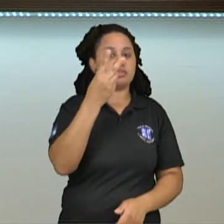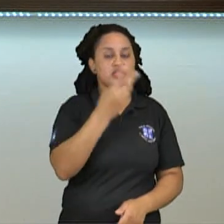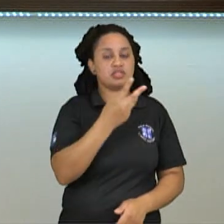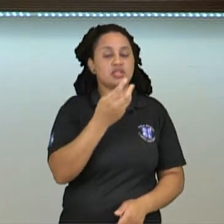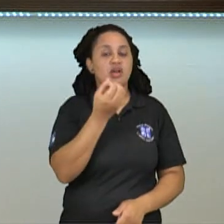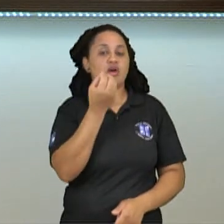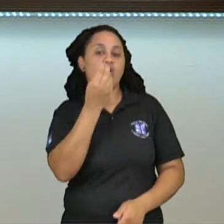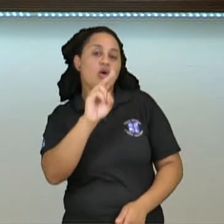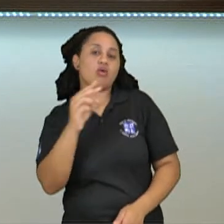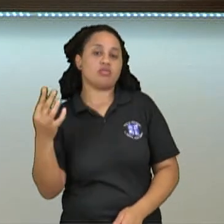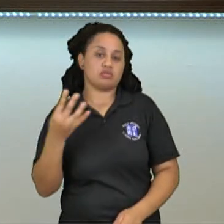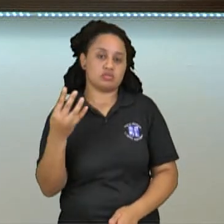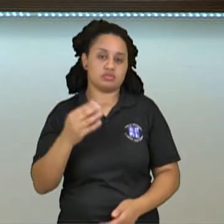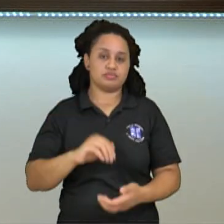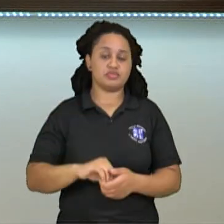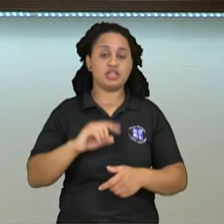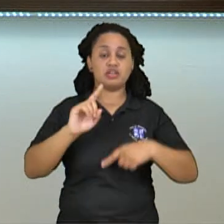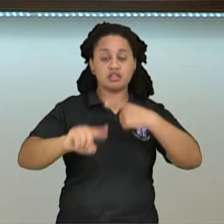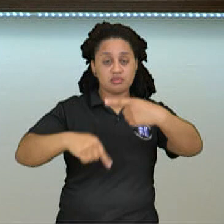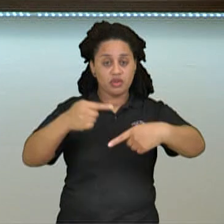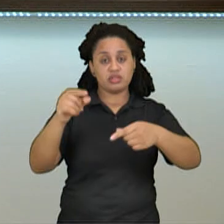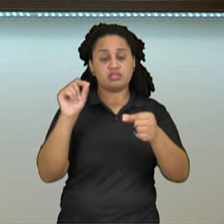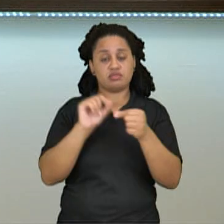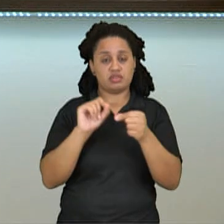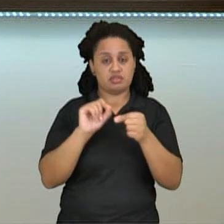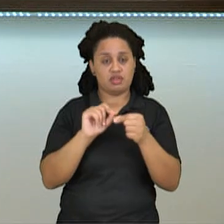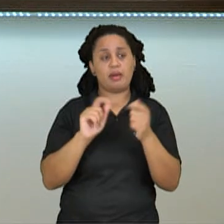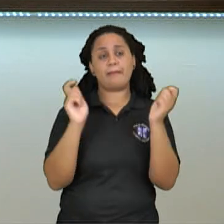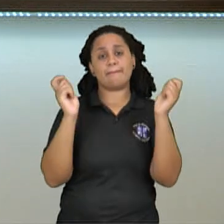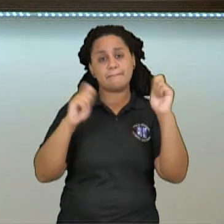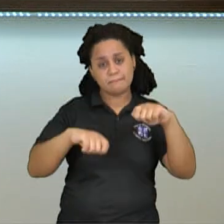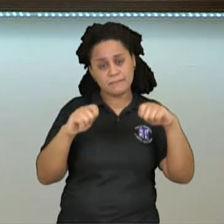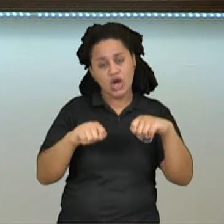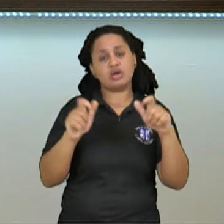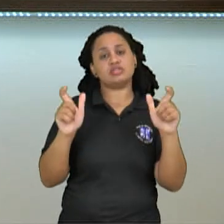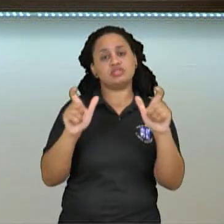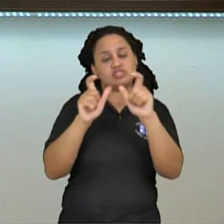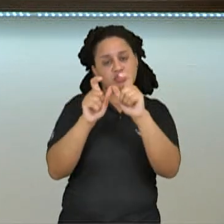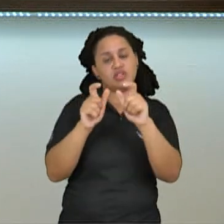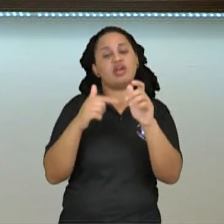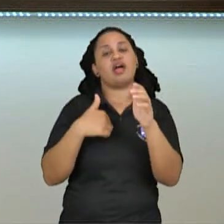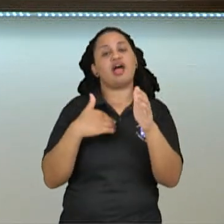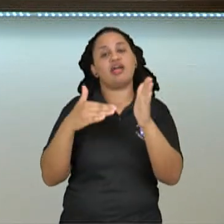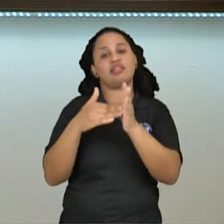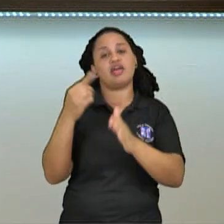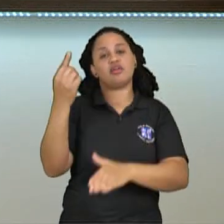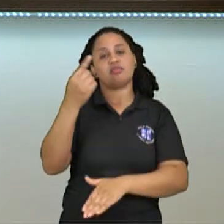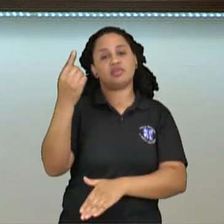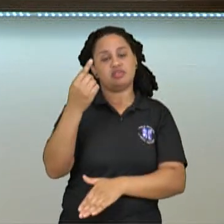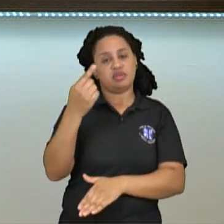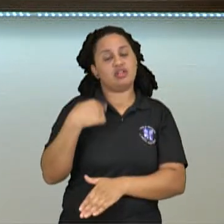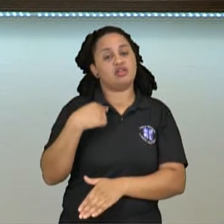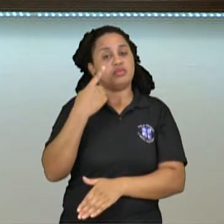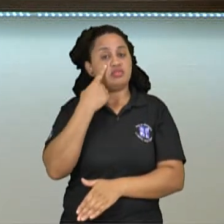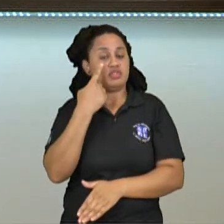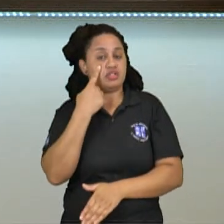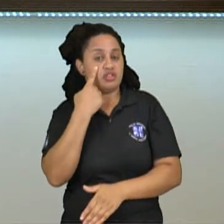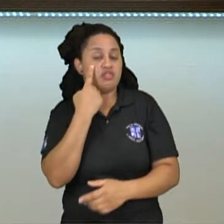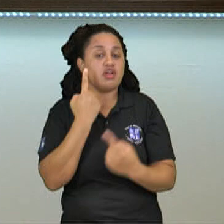quadrante. Depois que você fizer isso, você pode reduzi-lo ao primeiro quadrante para achar o seu ângulo